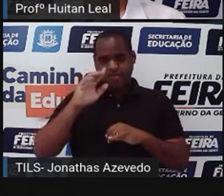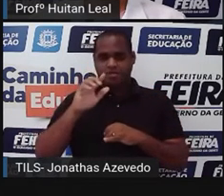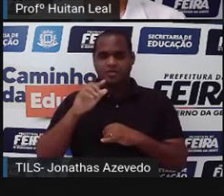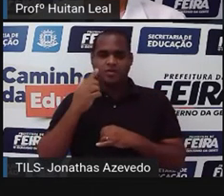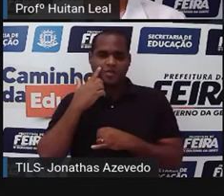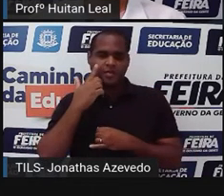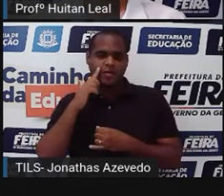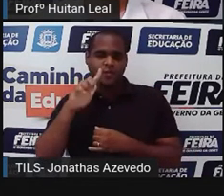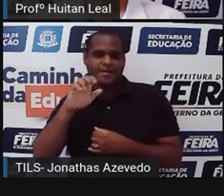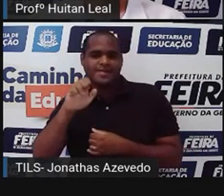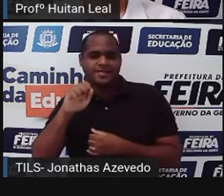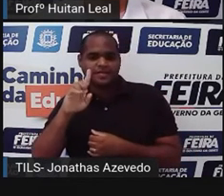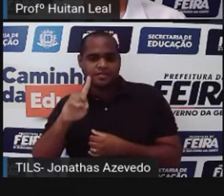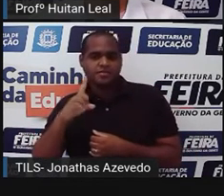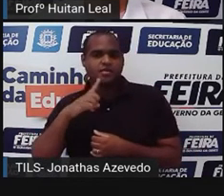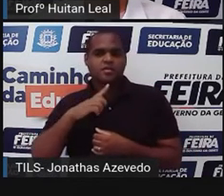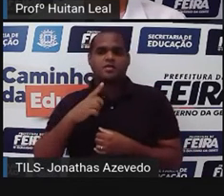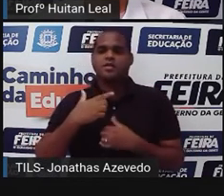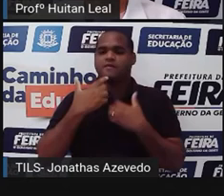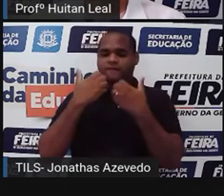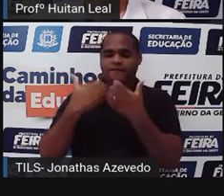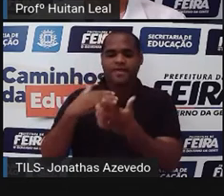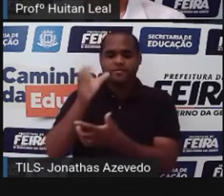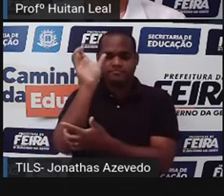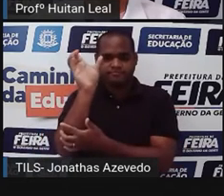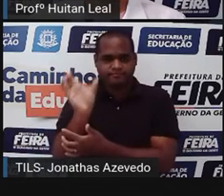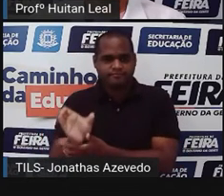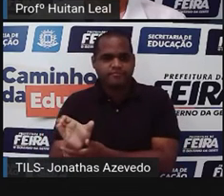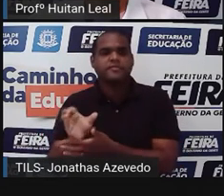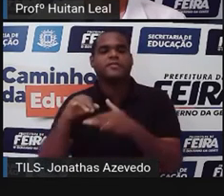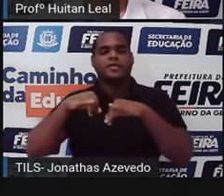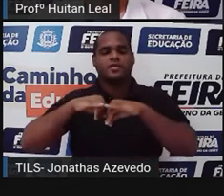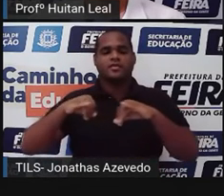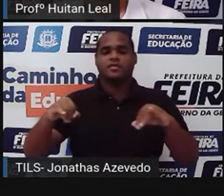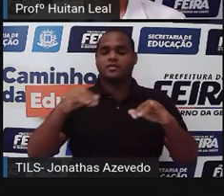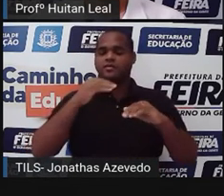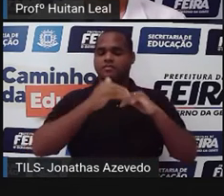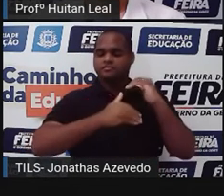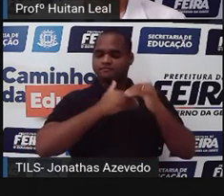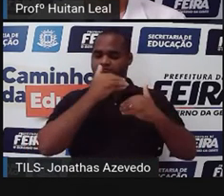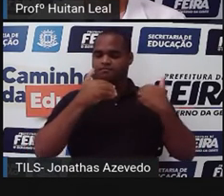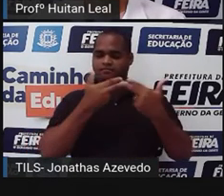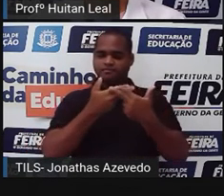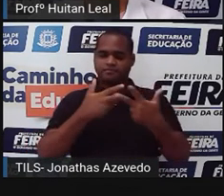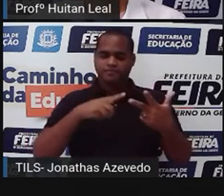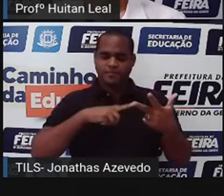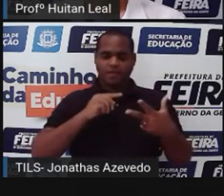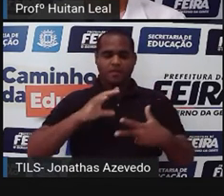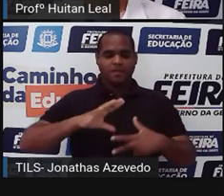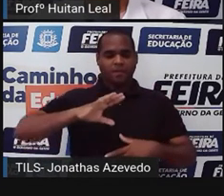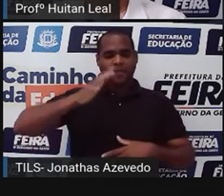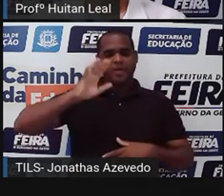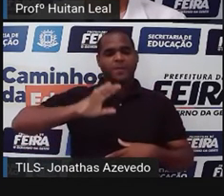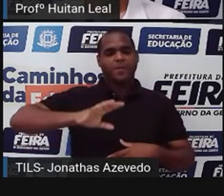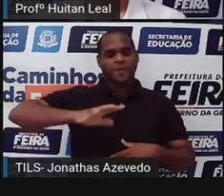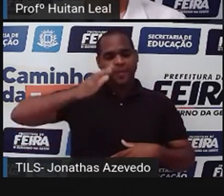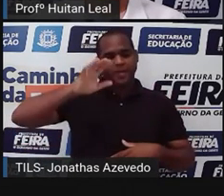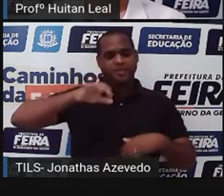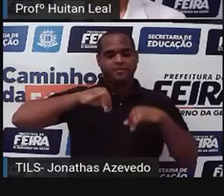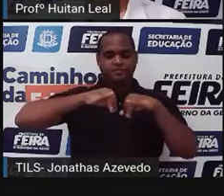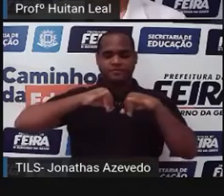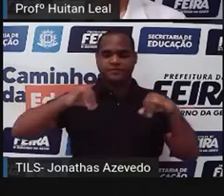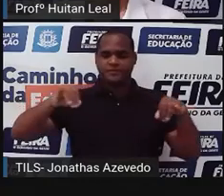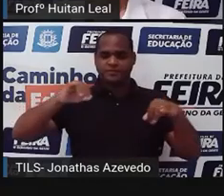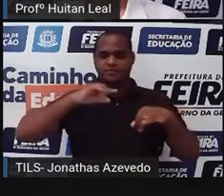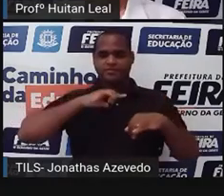episódio, que é o corpo da notícia, onde se desenvolve todo o ocorrido que vai ser veiculado.